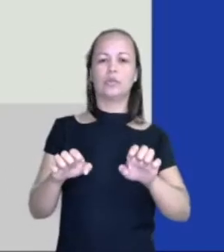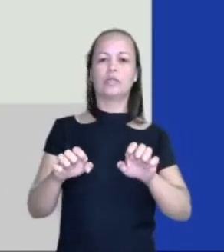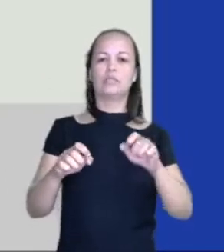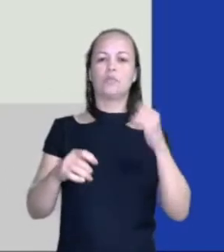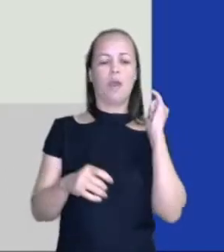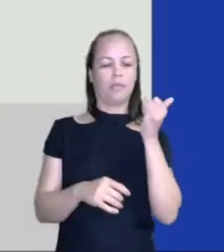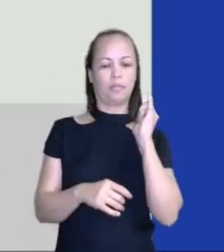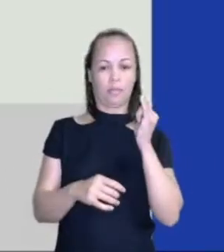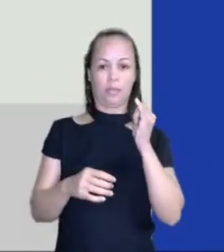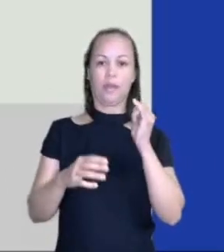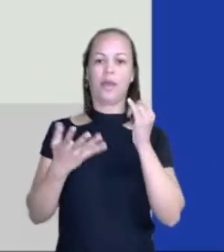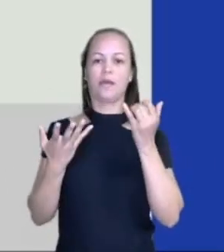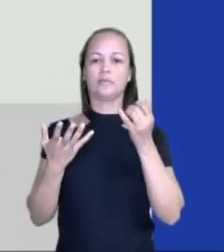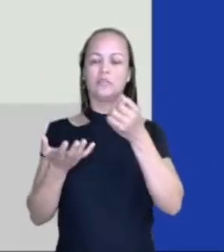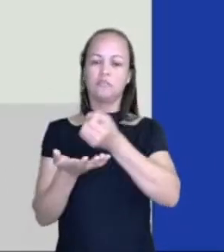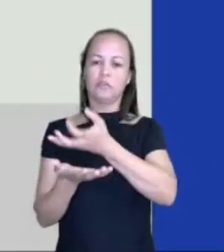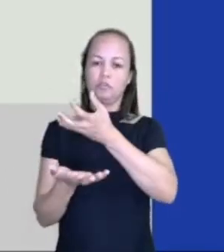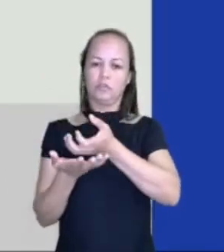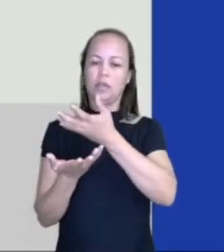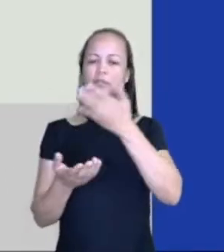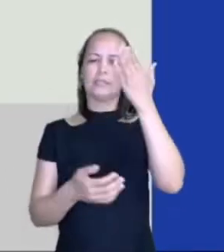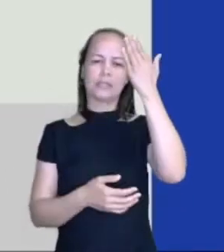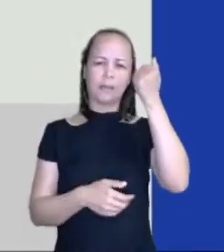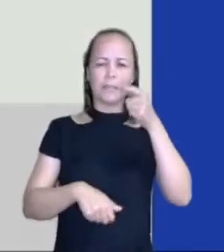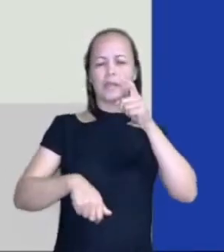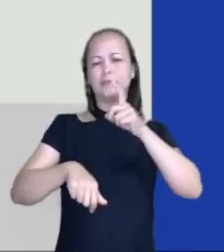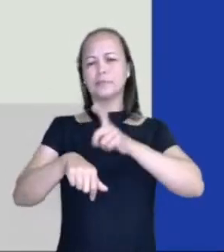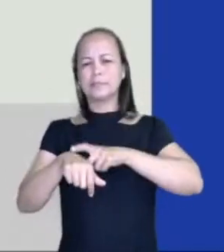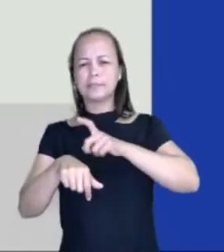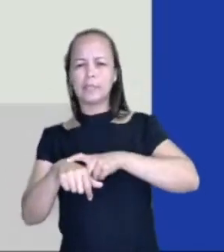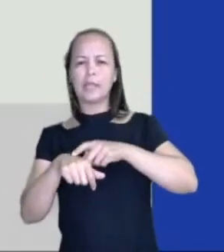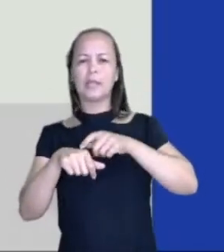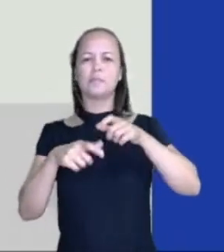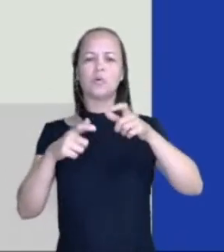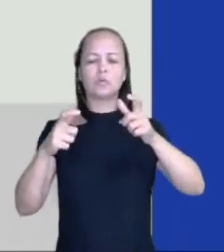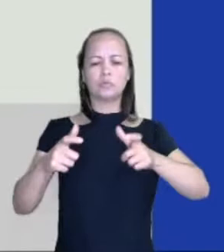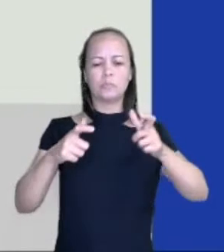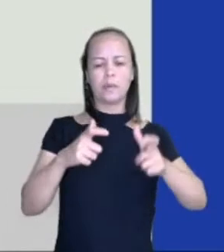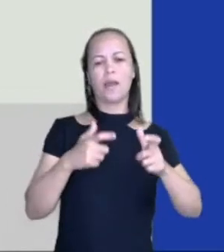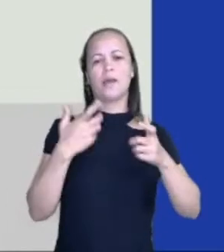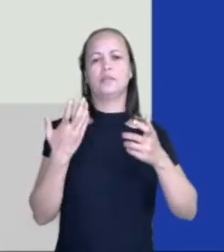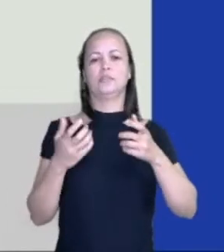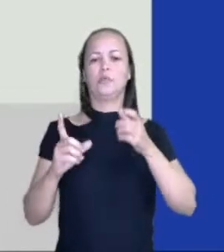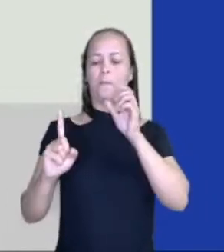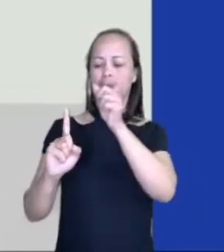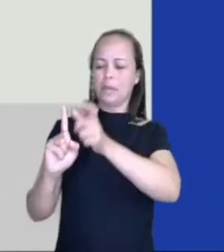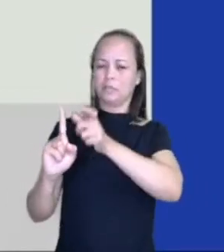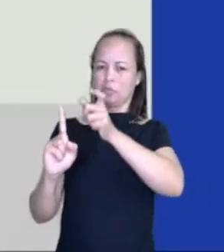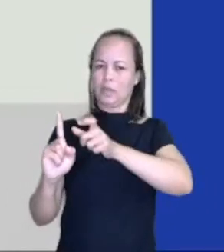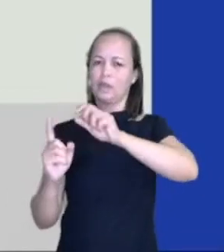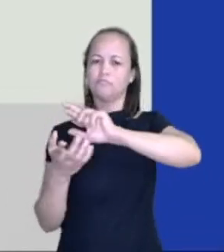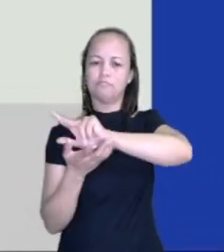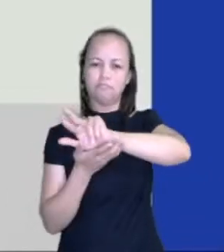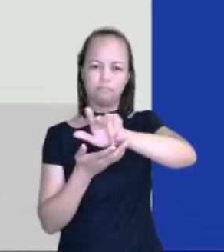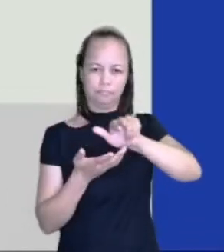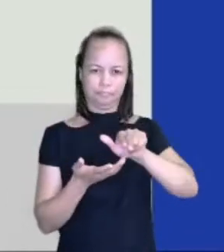sabendo tempo, espaço, personagens, entre outras características. Bom,